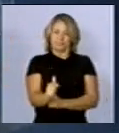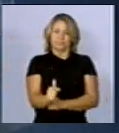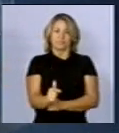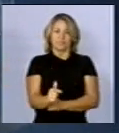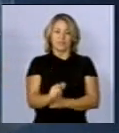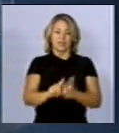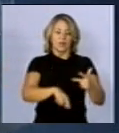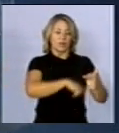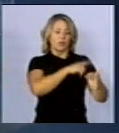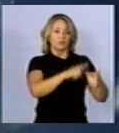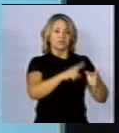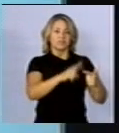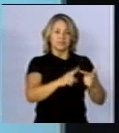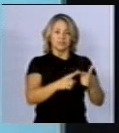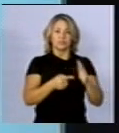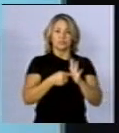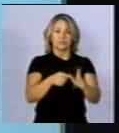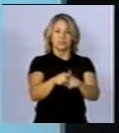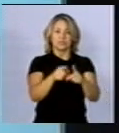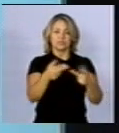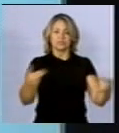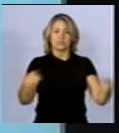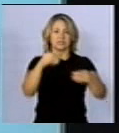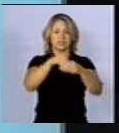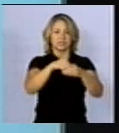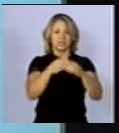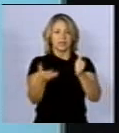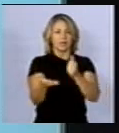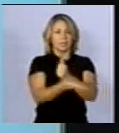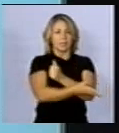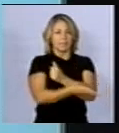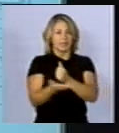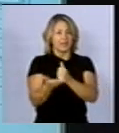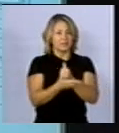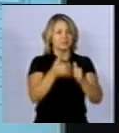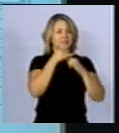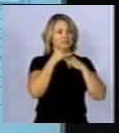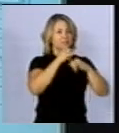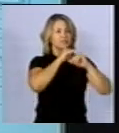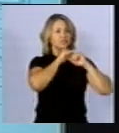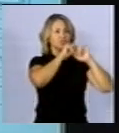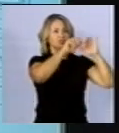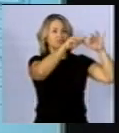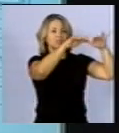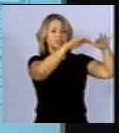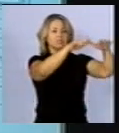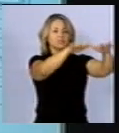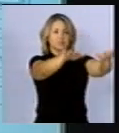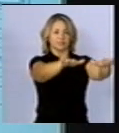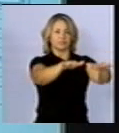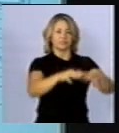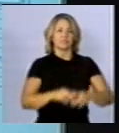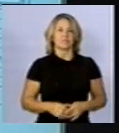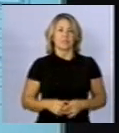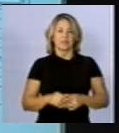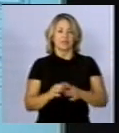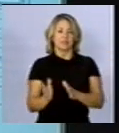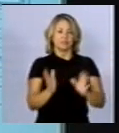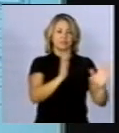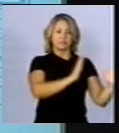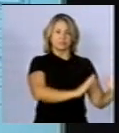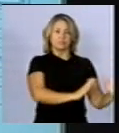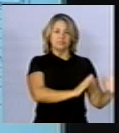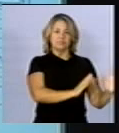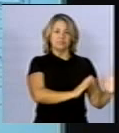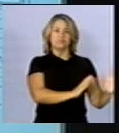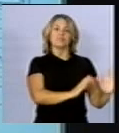O segundo ponto diz respeito a características básicas de linhas de transmissão. Aqui nessa figura do lado esquerdo, quer dizer, já foram